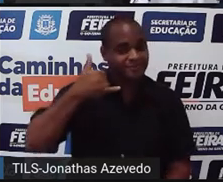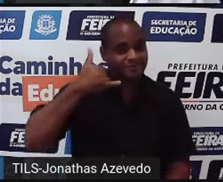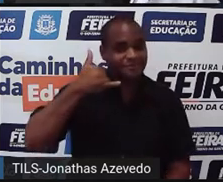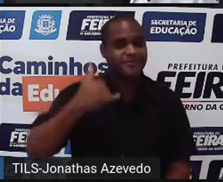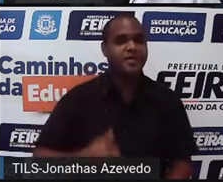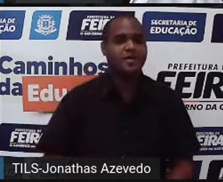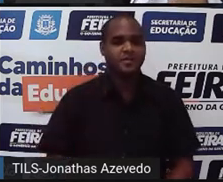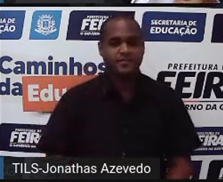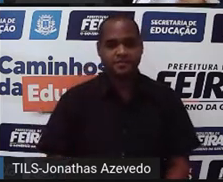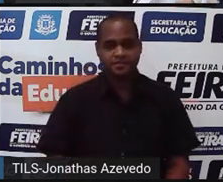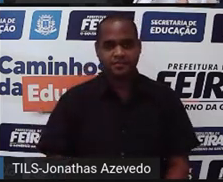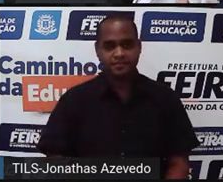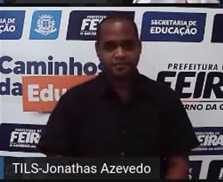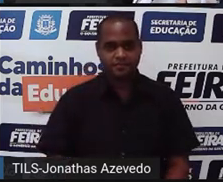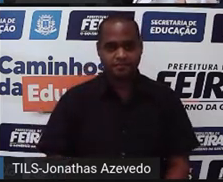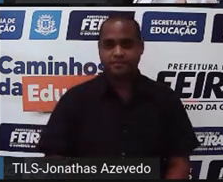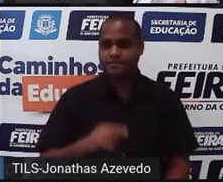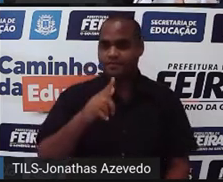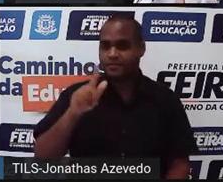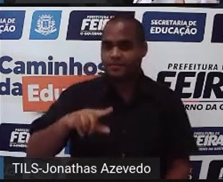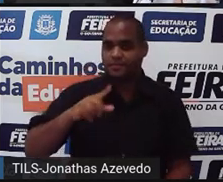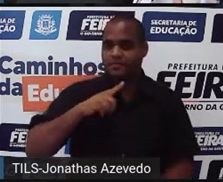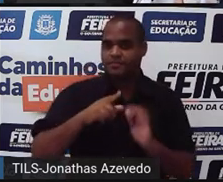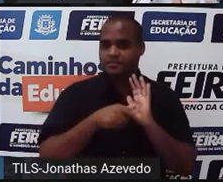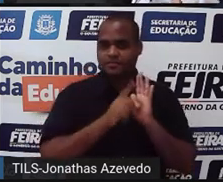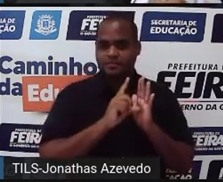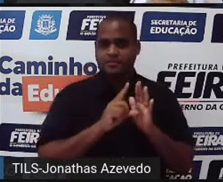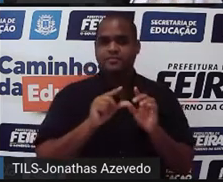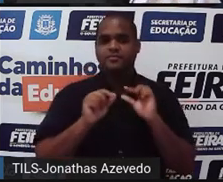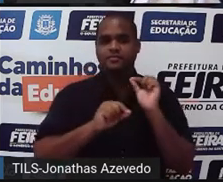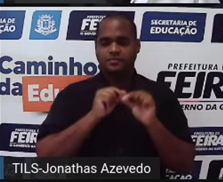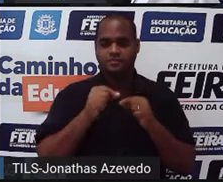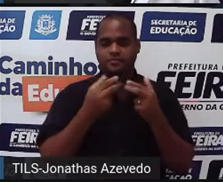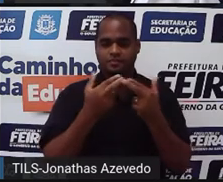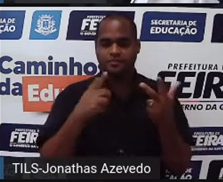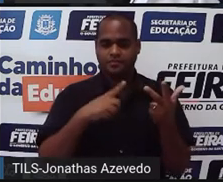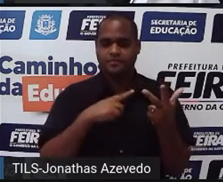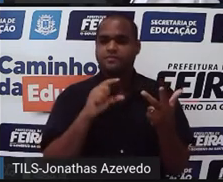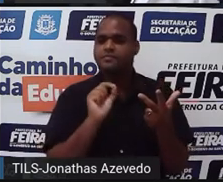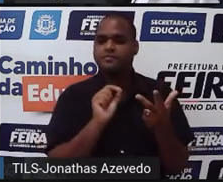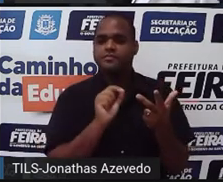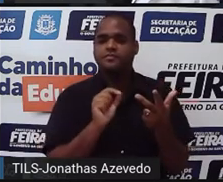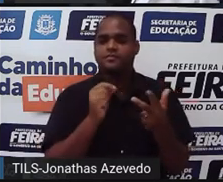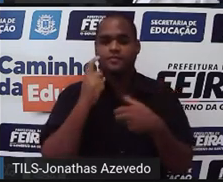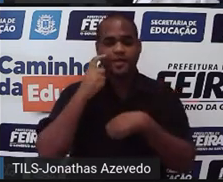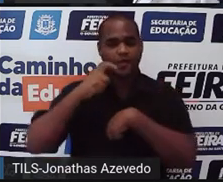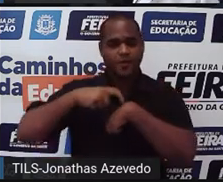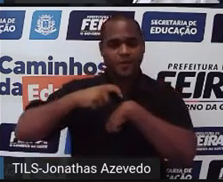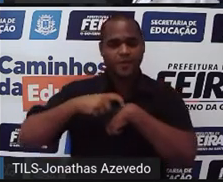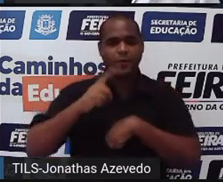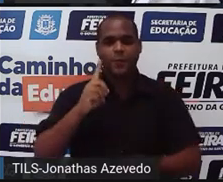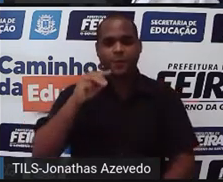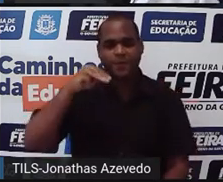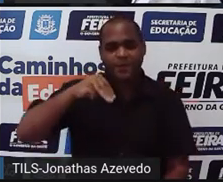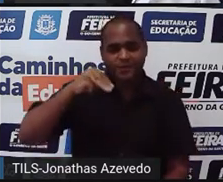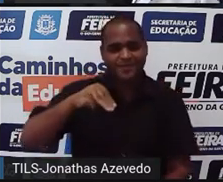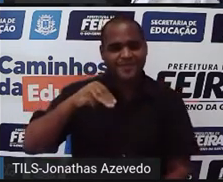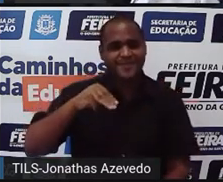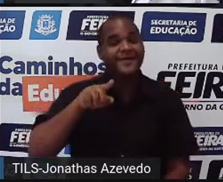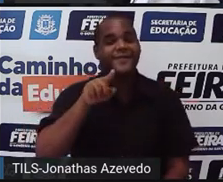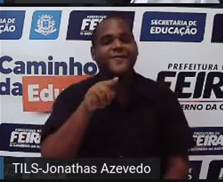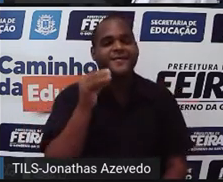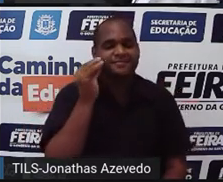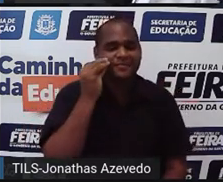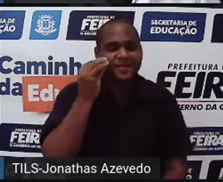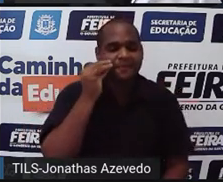E da mesma forma como a gente fez antes, né? Vai contar um tempo de um minutinho para você